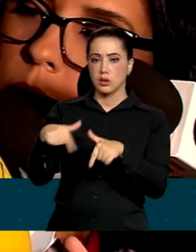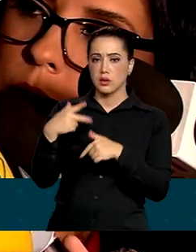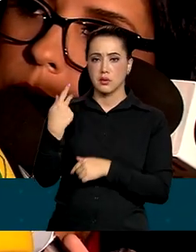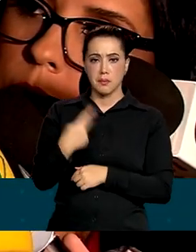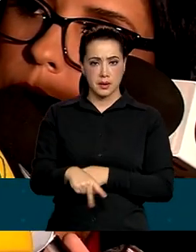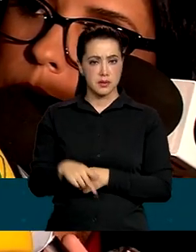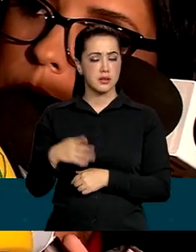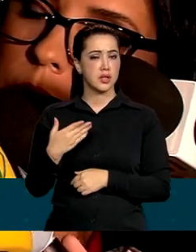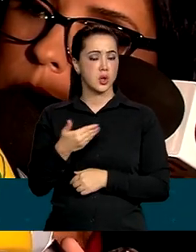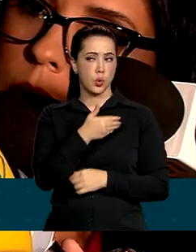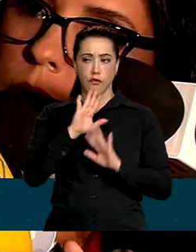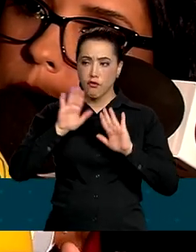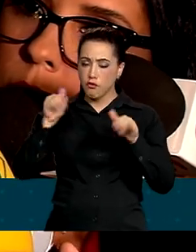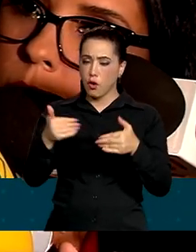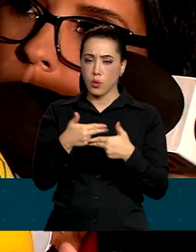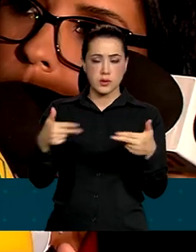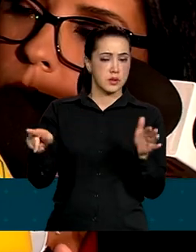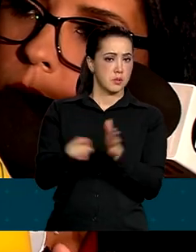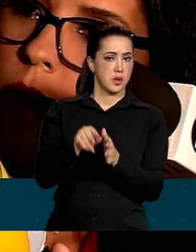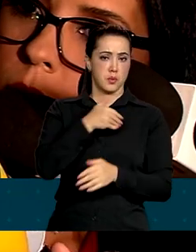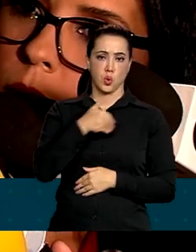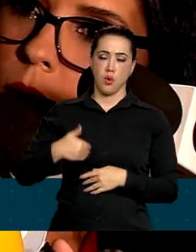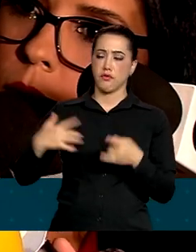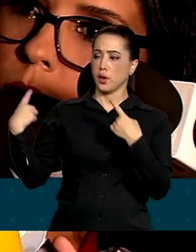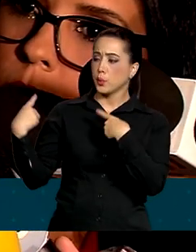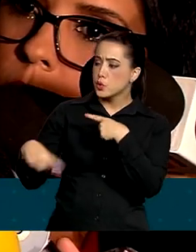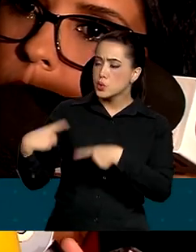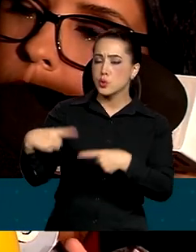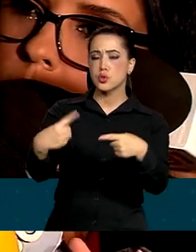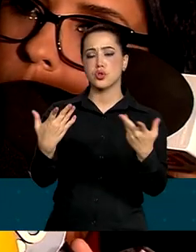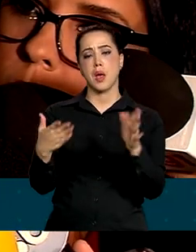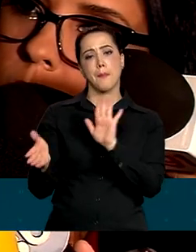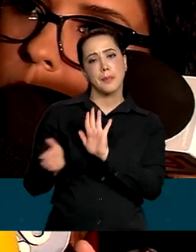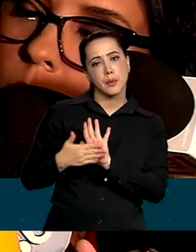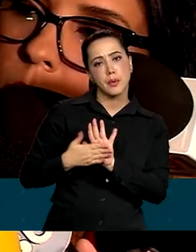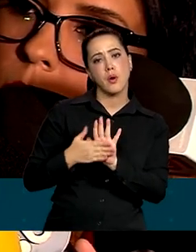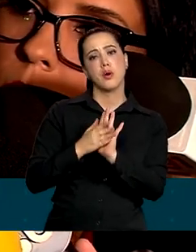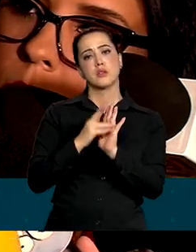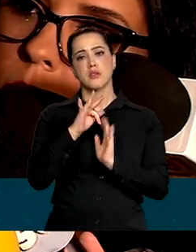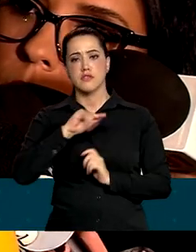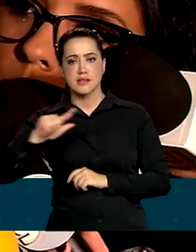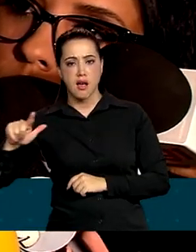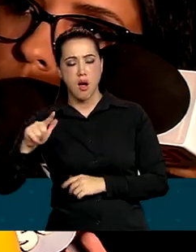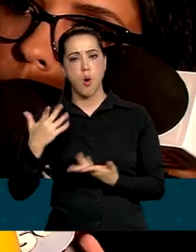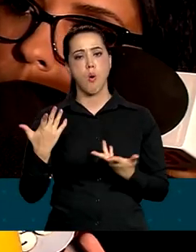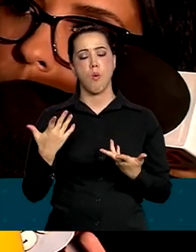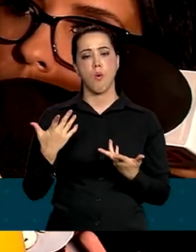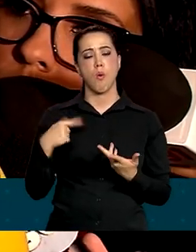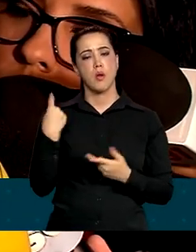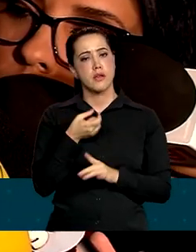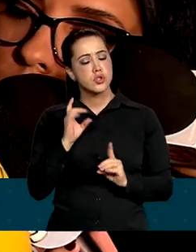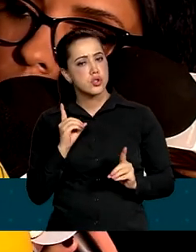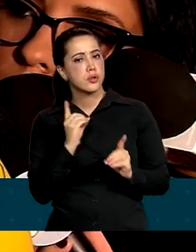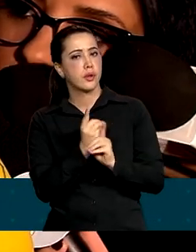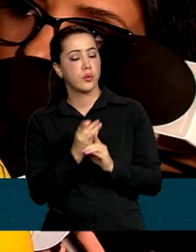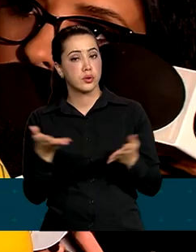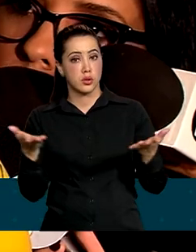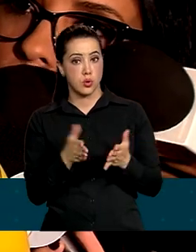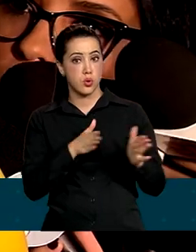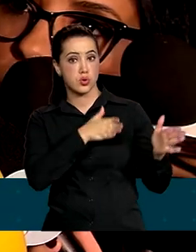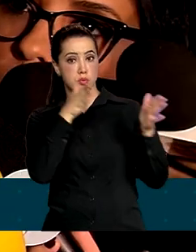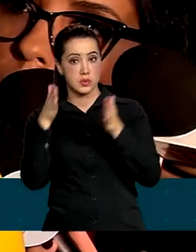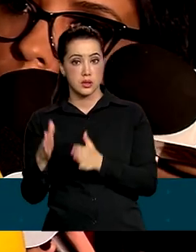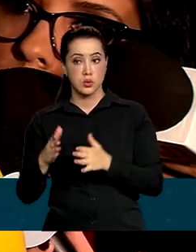do governo, poder se dedicar, por exemplo, a discutir a proposta do marco fiscal. Nós estamos encontrando um ambiente no Congresso